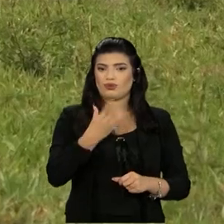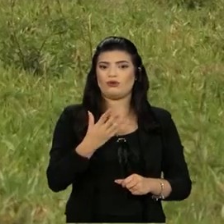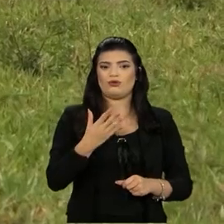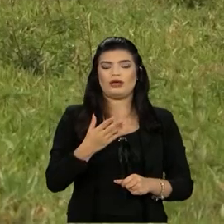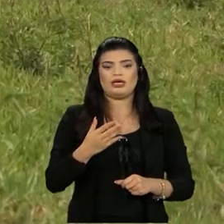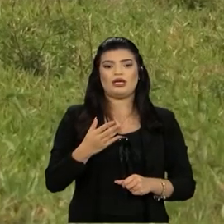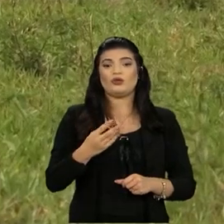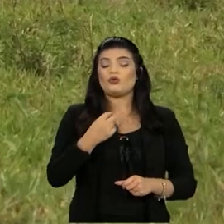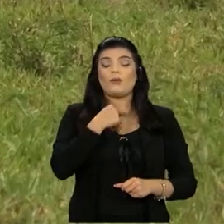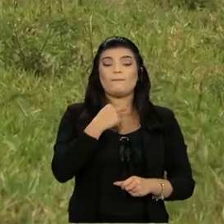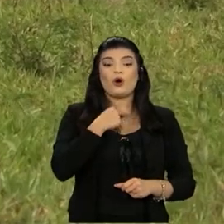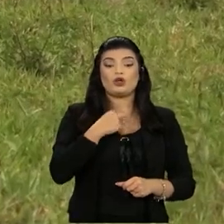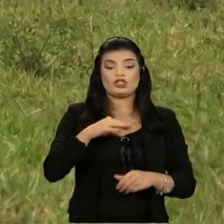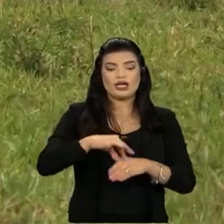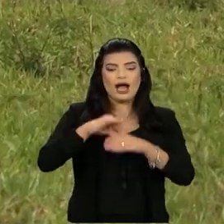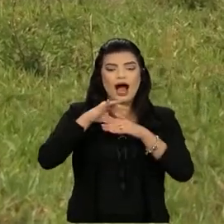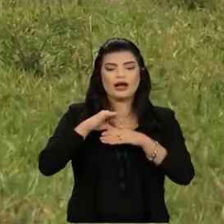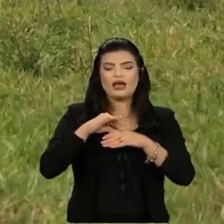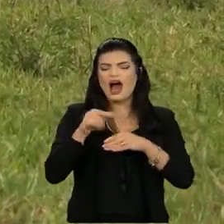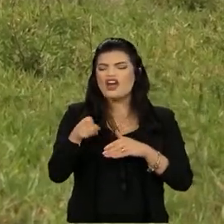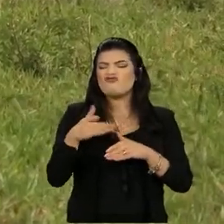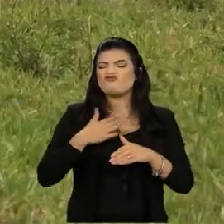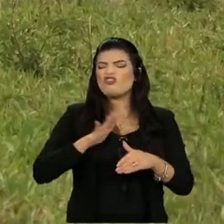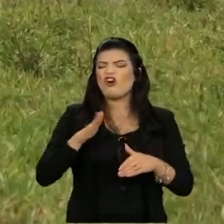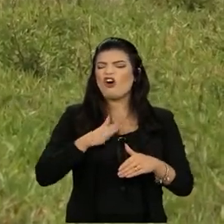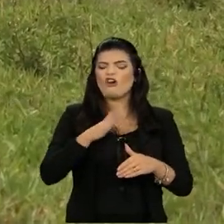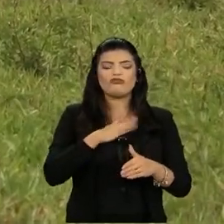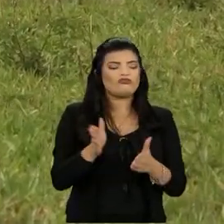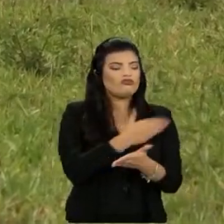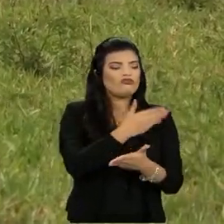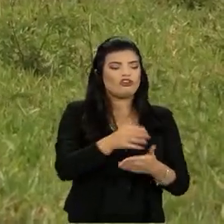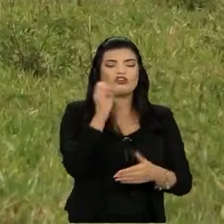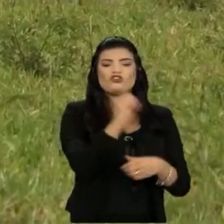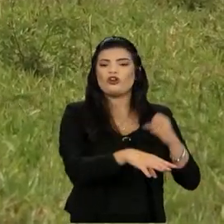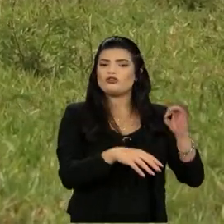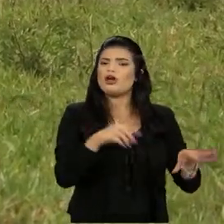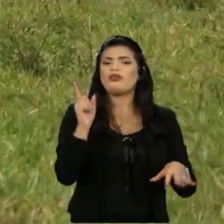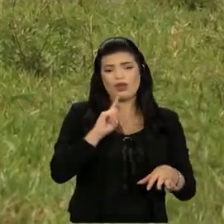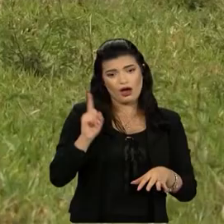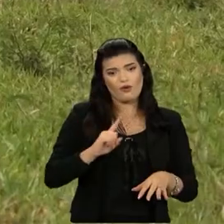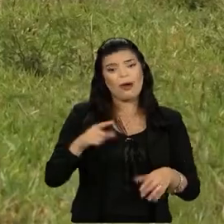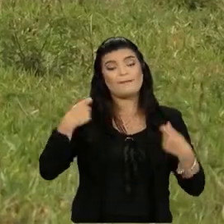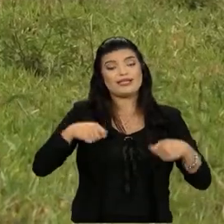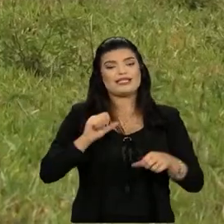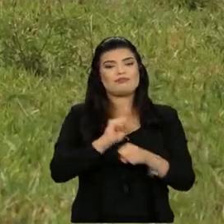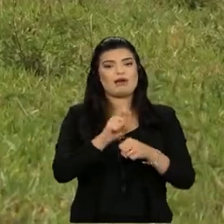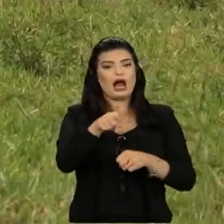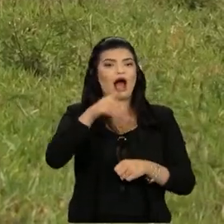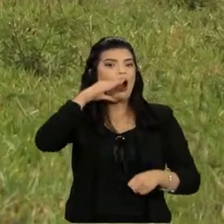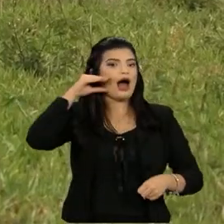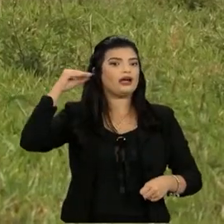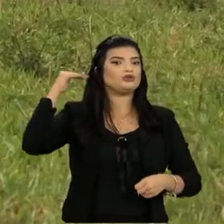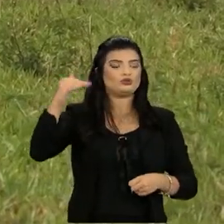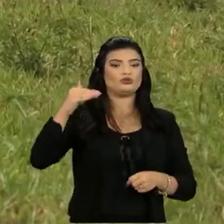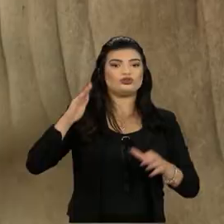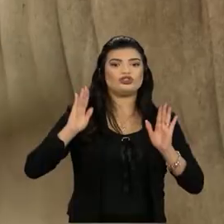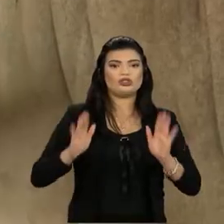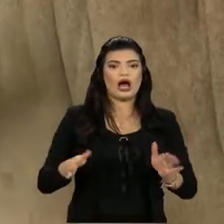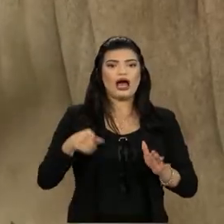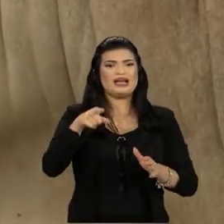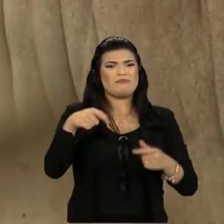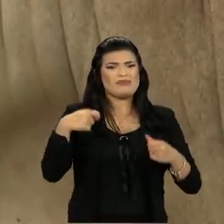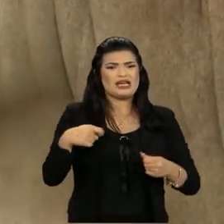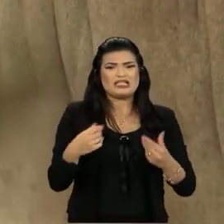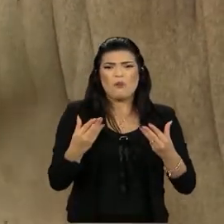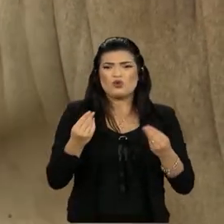desperdício que a gente faz quando a gente abate um animal que ainda não está nesse ponto ótimo dele. Eu estou falando de ter excesso de gordura, nada disso,